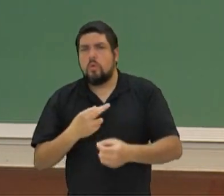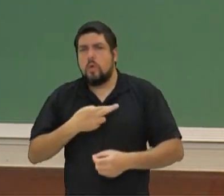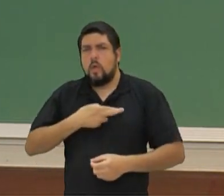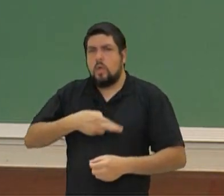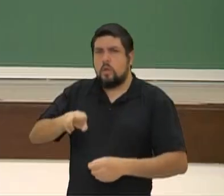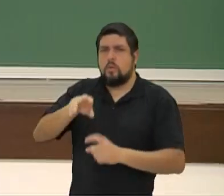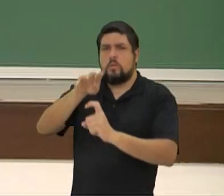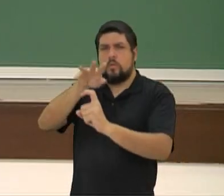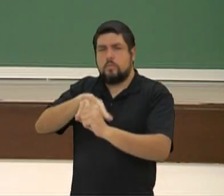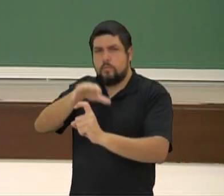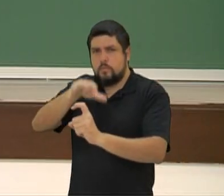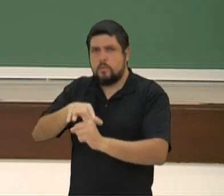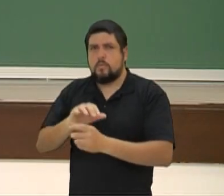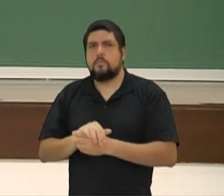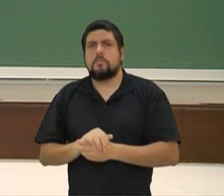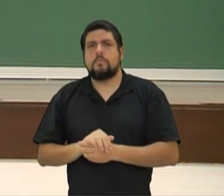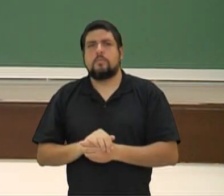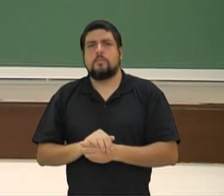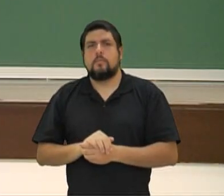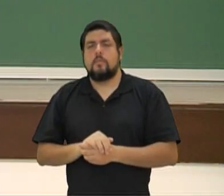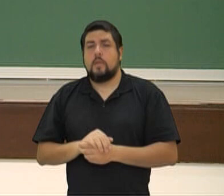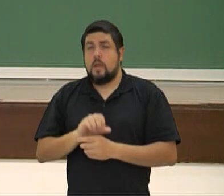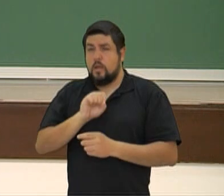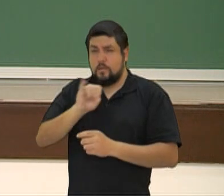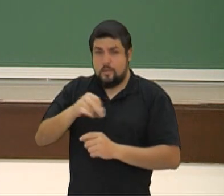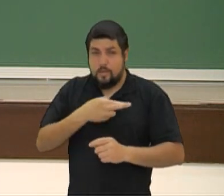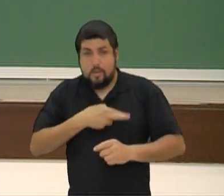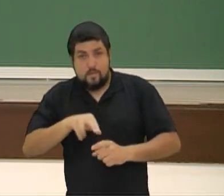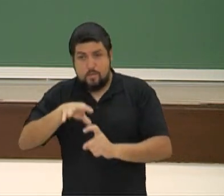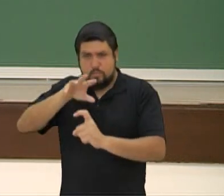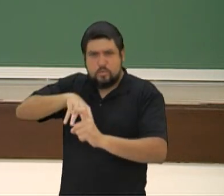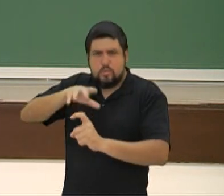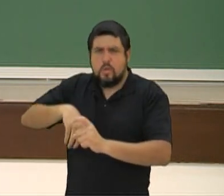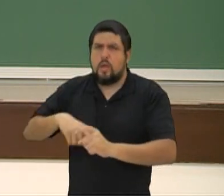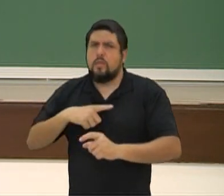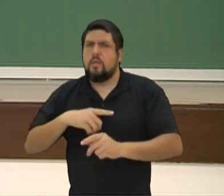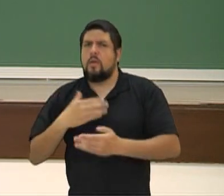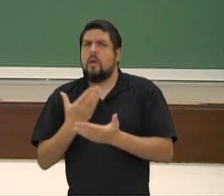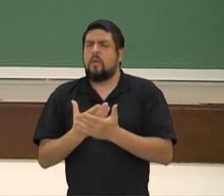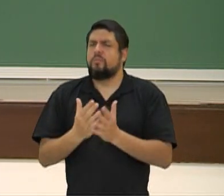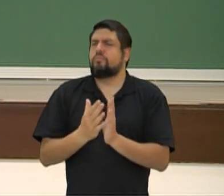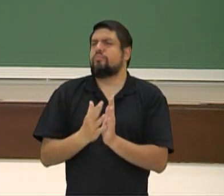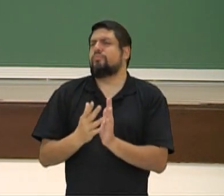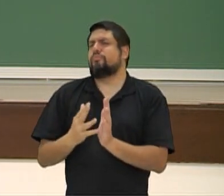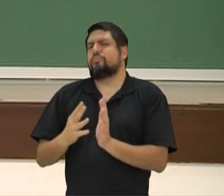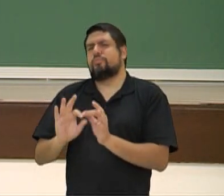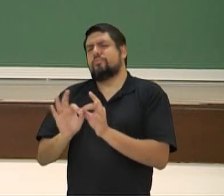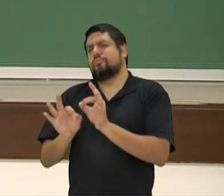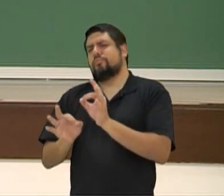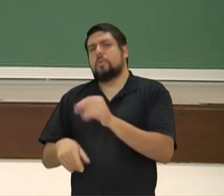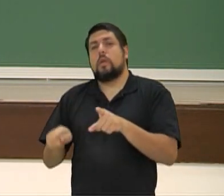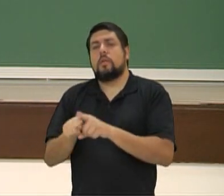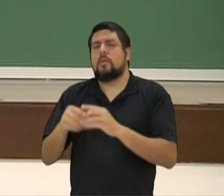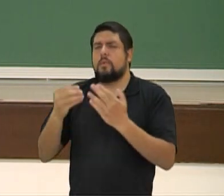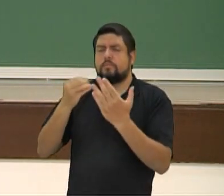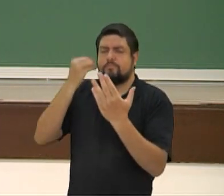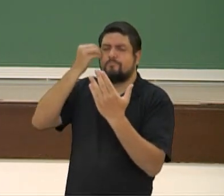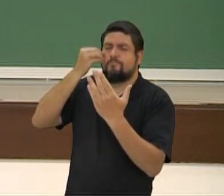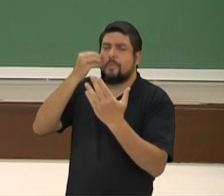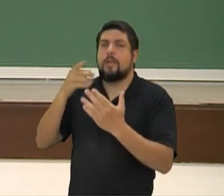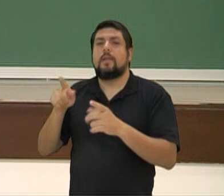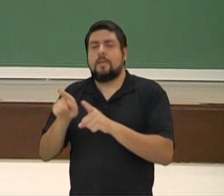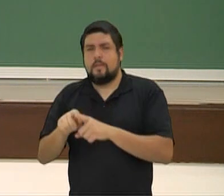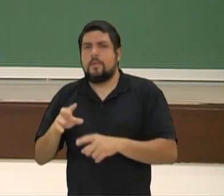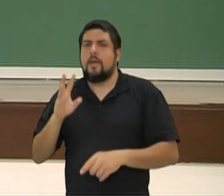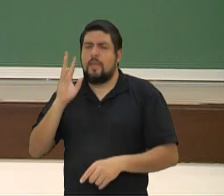na Grécia Antiga. Ah, se nós pudéssemos, ficaríamos aqui dez aulas falando sobre religião e mitologia e psicanálise, porque eu sou fã, de